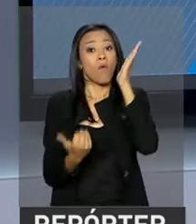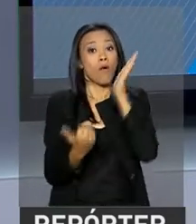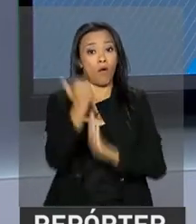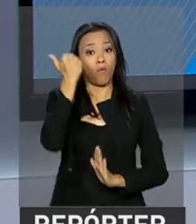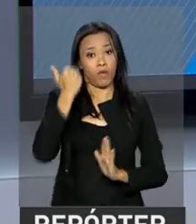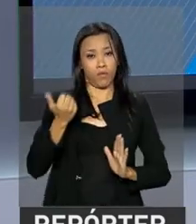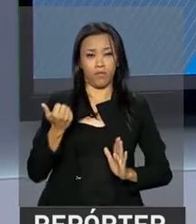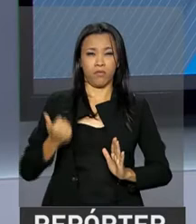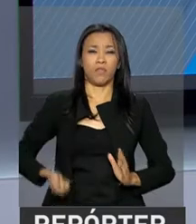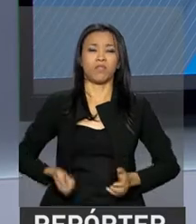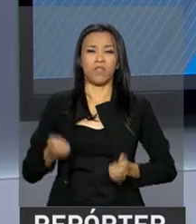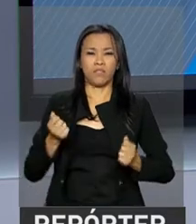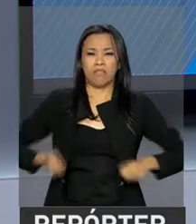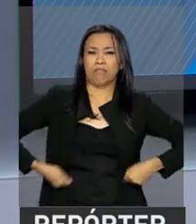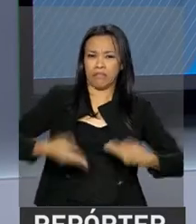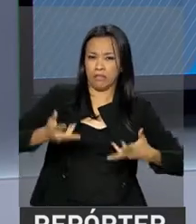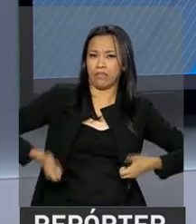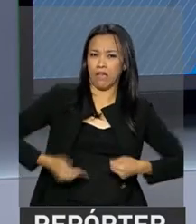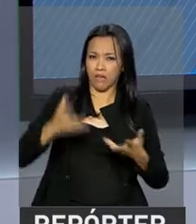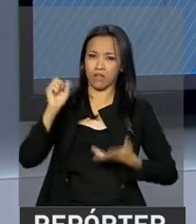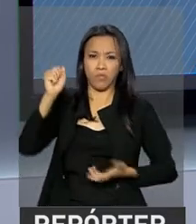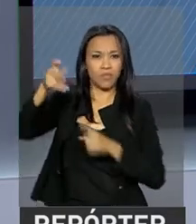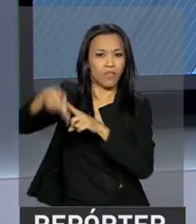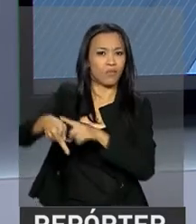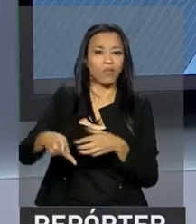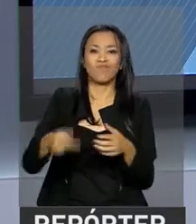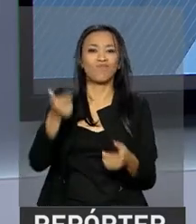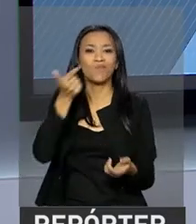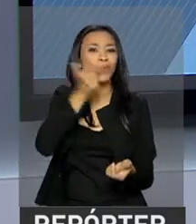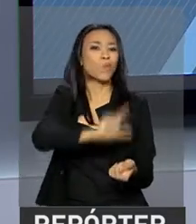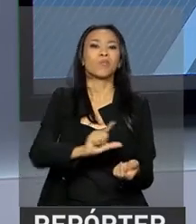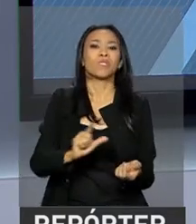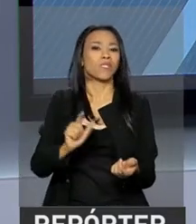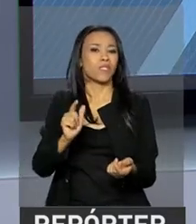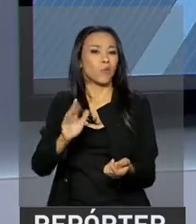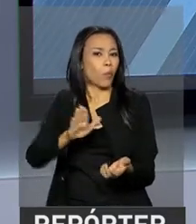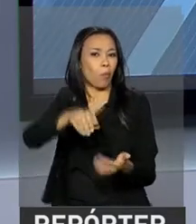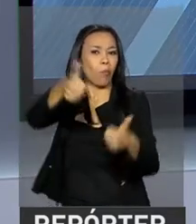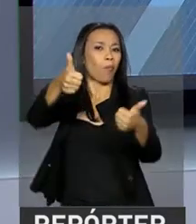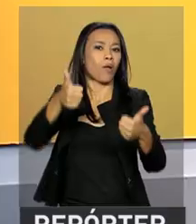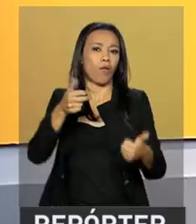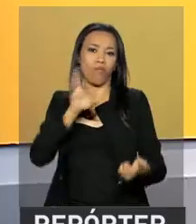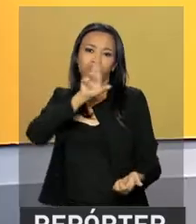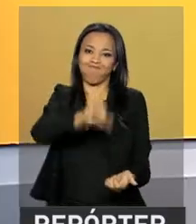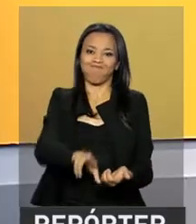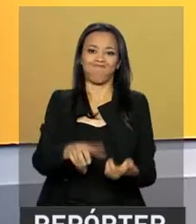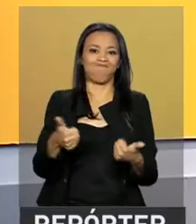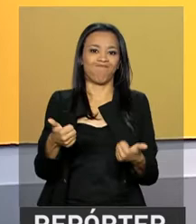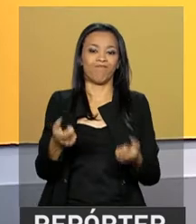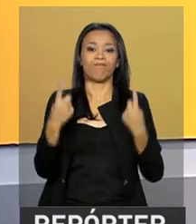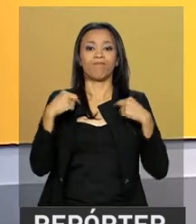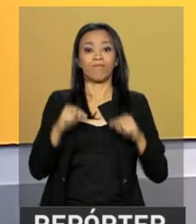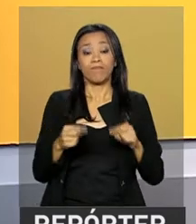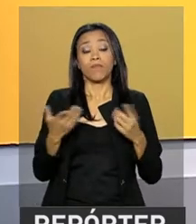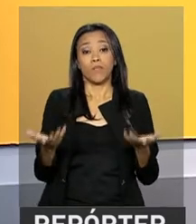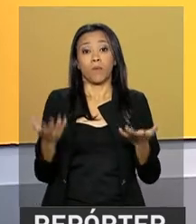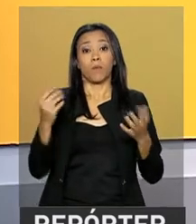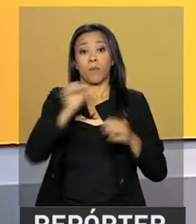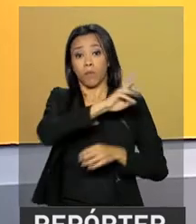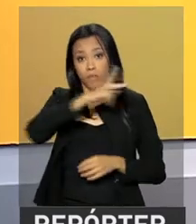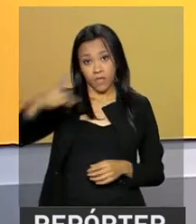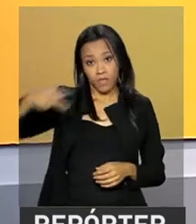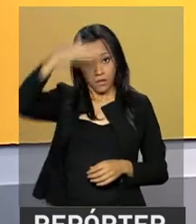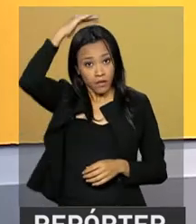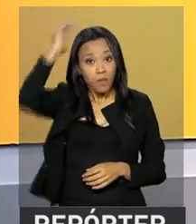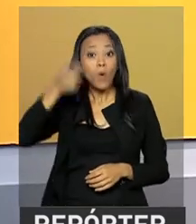despesas previdenciárias, não foi possível ter um resultado ainda melhor. E o presidente Michel Temer divulgou